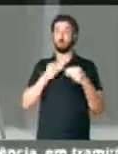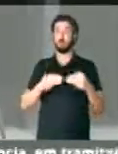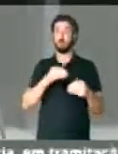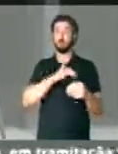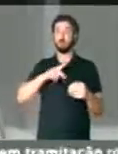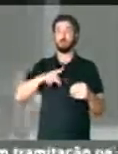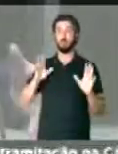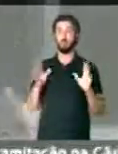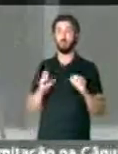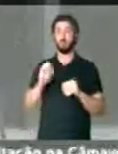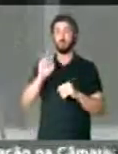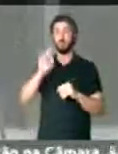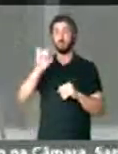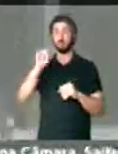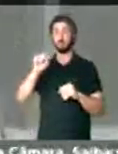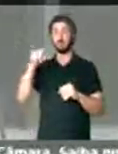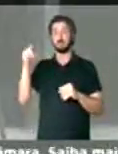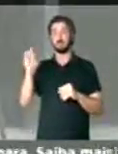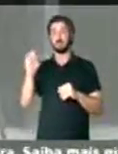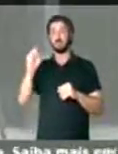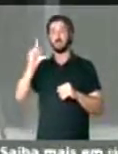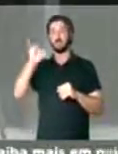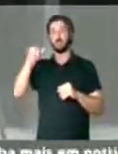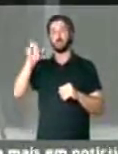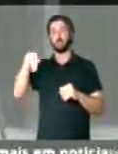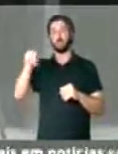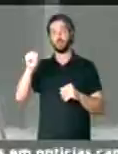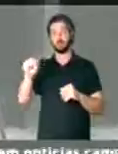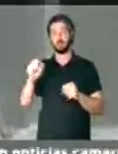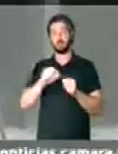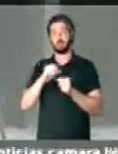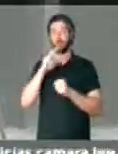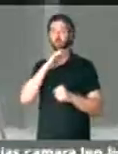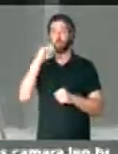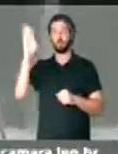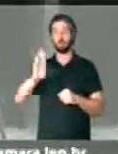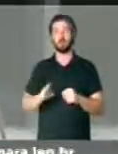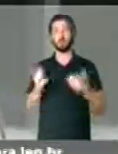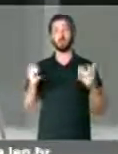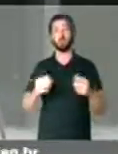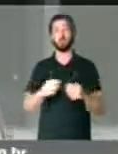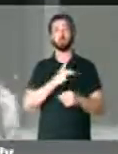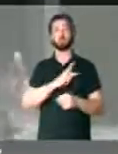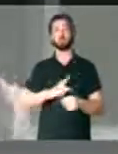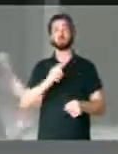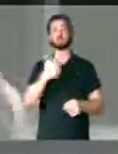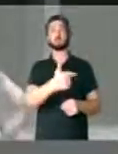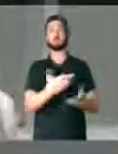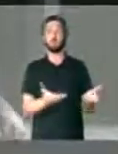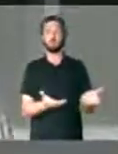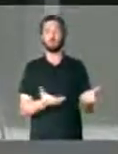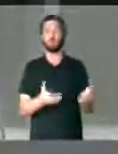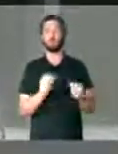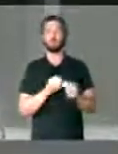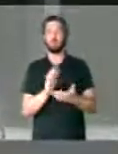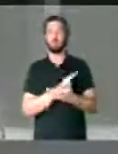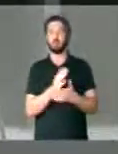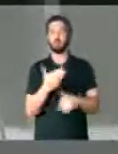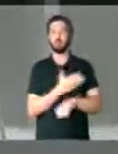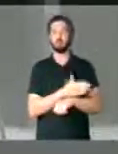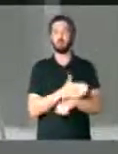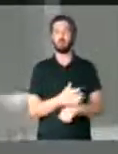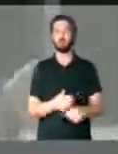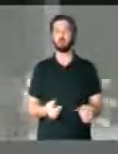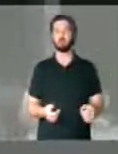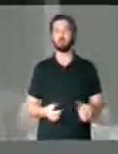Público, até mesmo uma organização criminosa que fez muito mal para o nosso país. E aí fica o vice, e aí fazendo algumas práticas